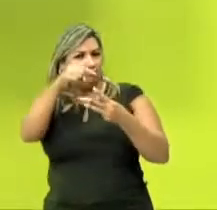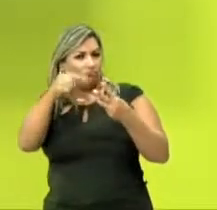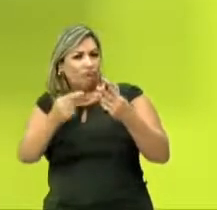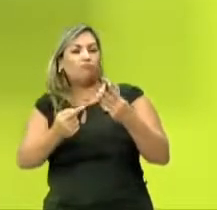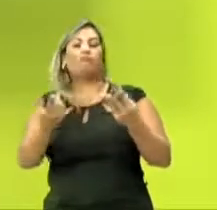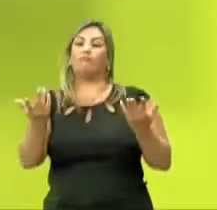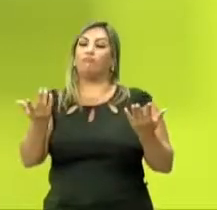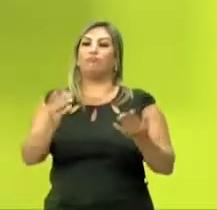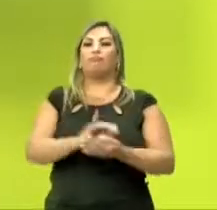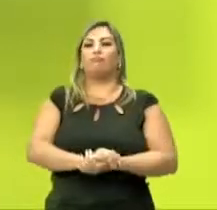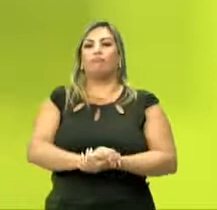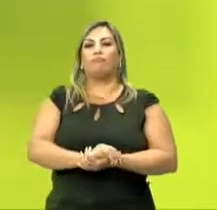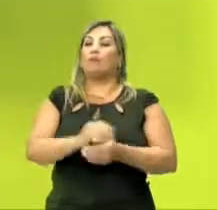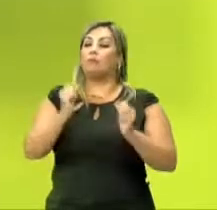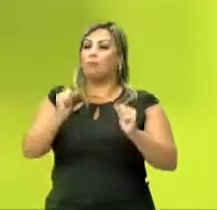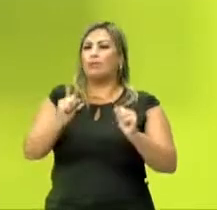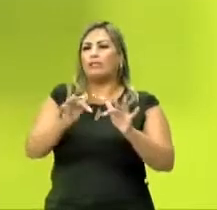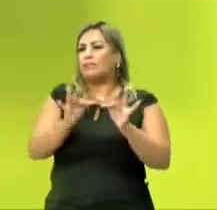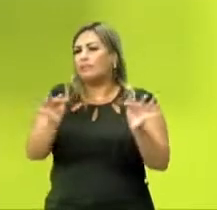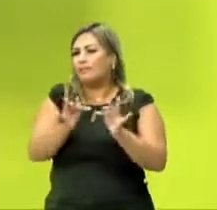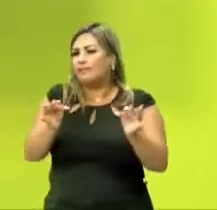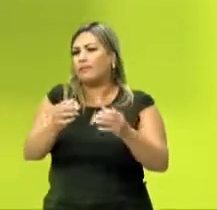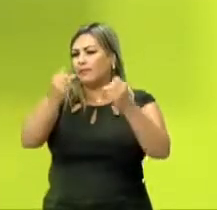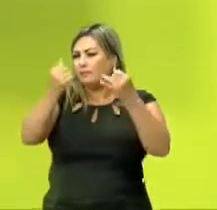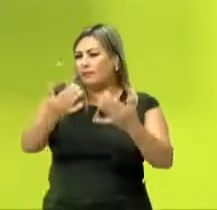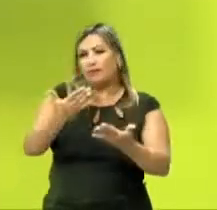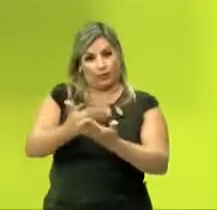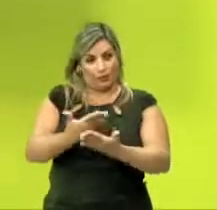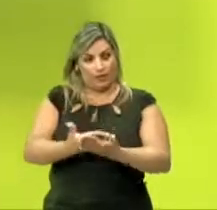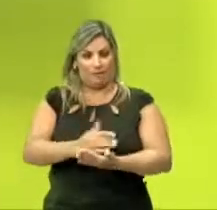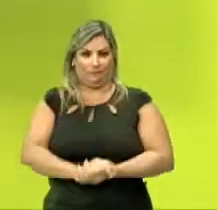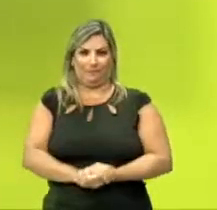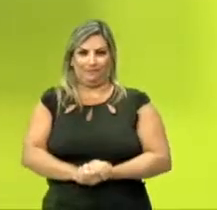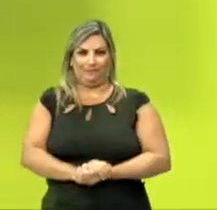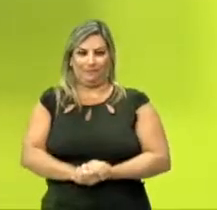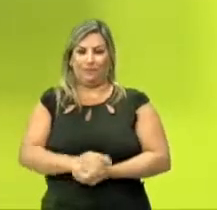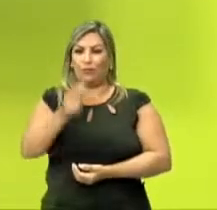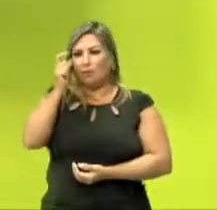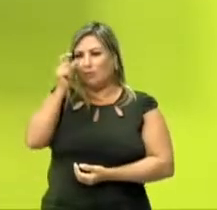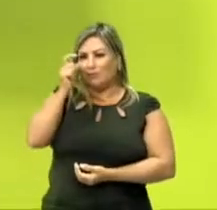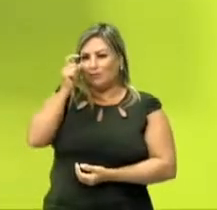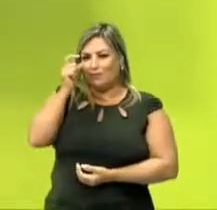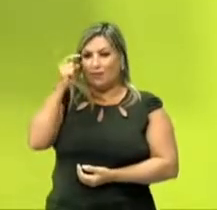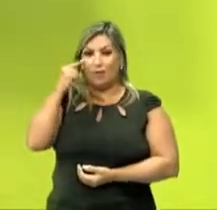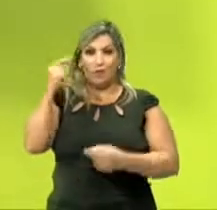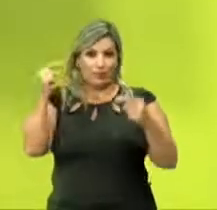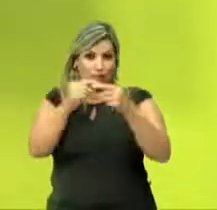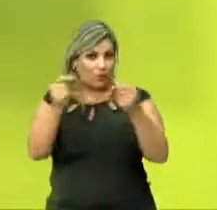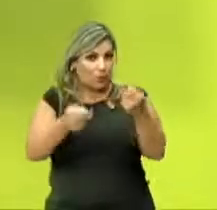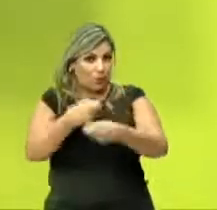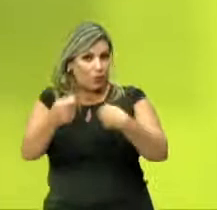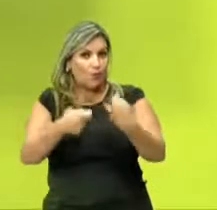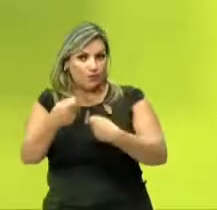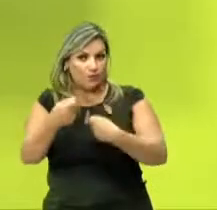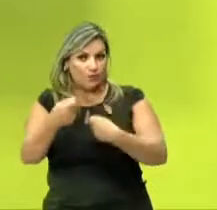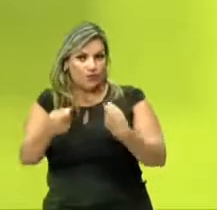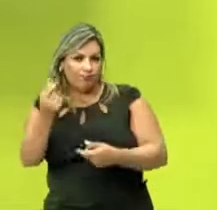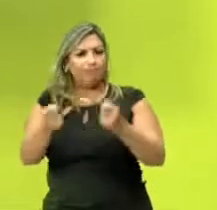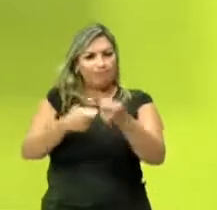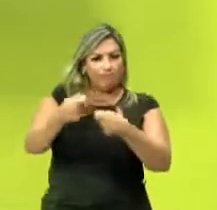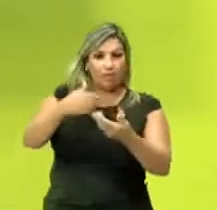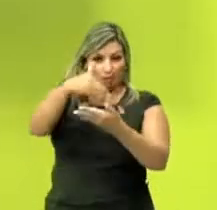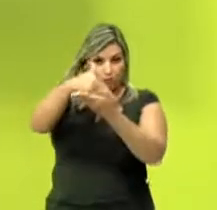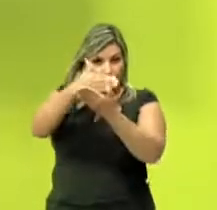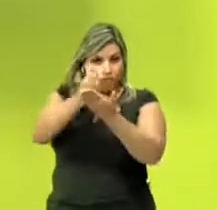mais do que isso. É para poder simplificar na hora dos estudos. Então, a gente vai observar, de acordo com a economia, a gente vai lá